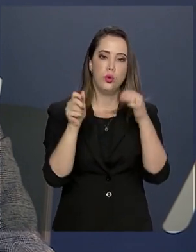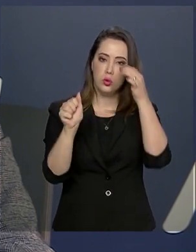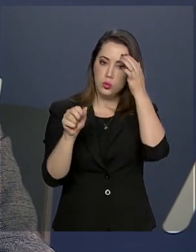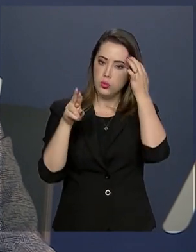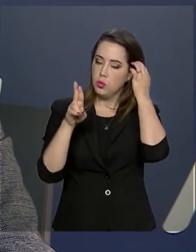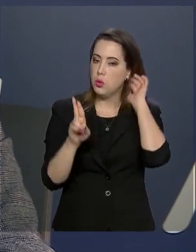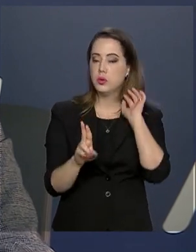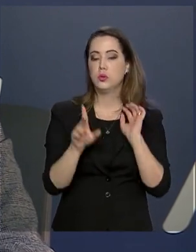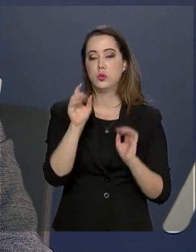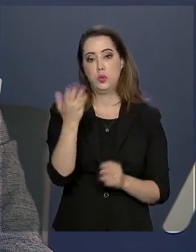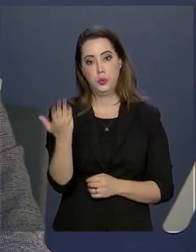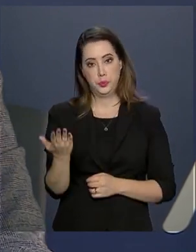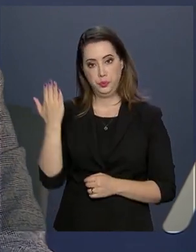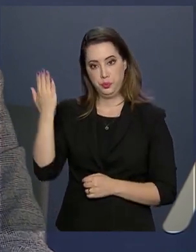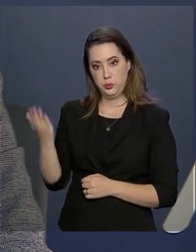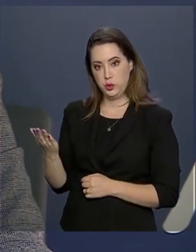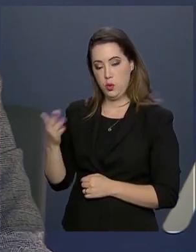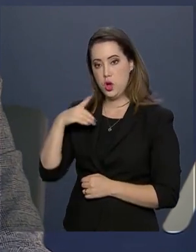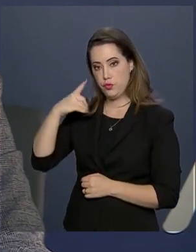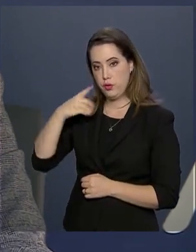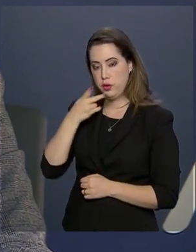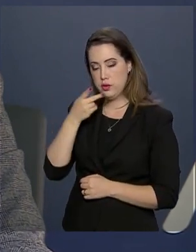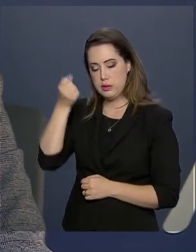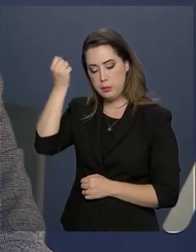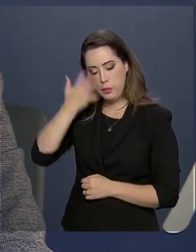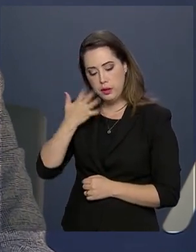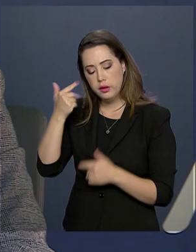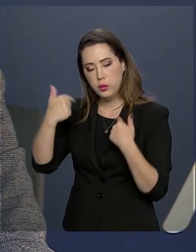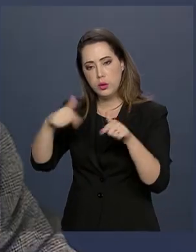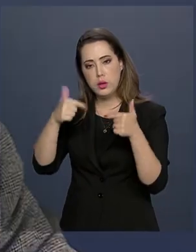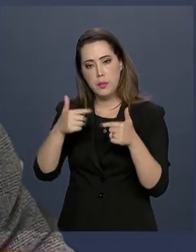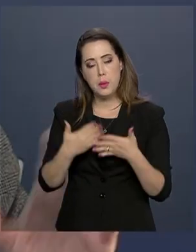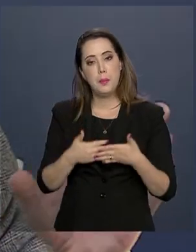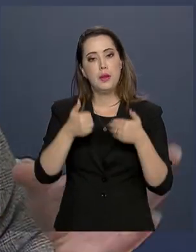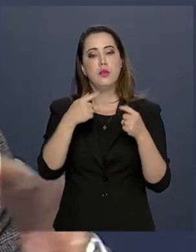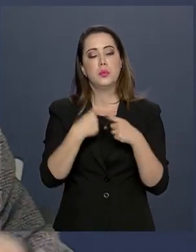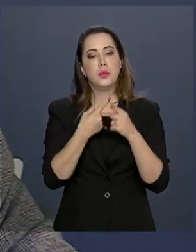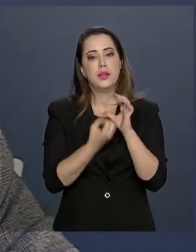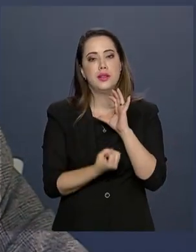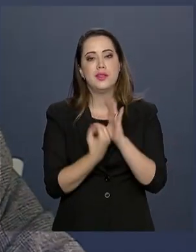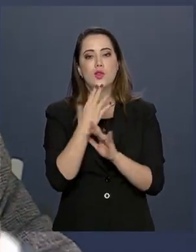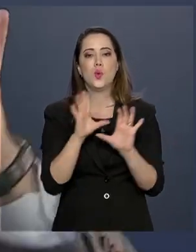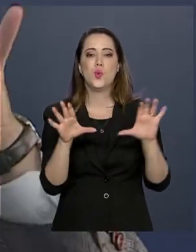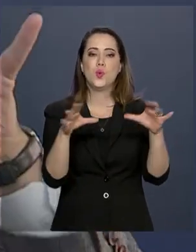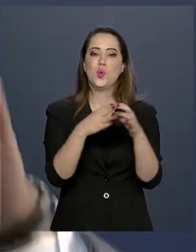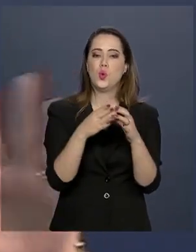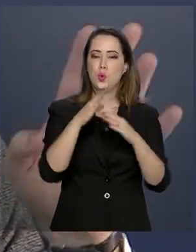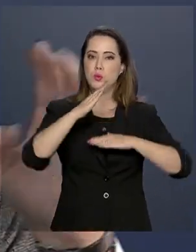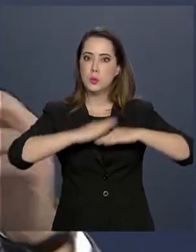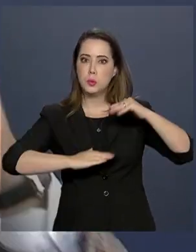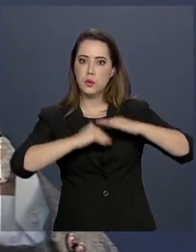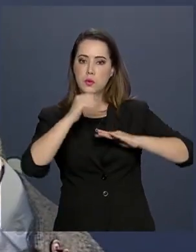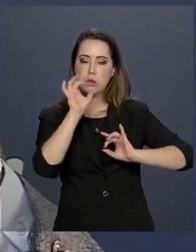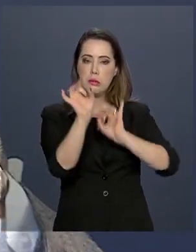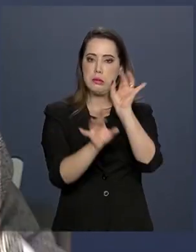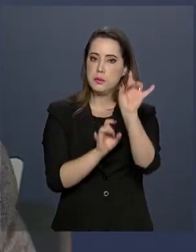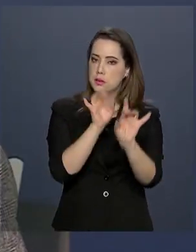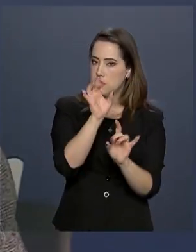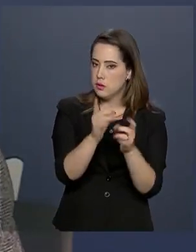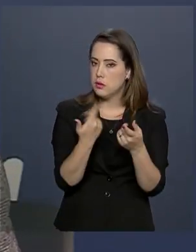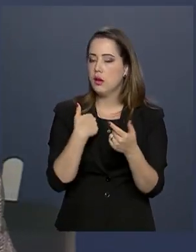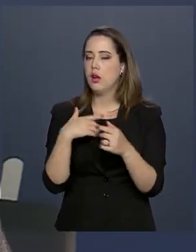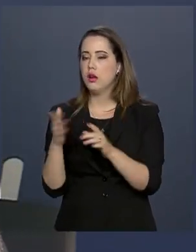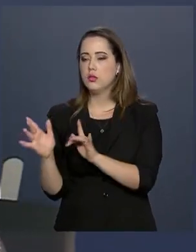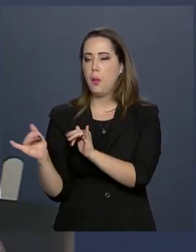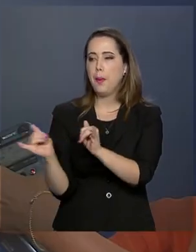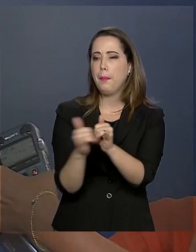-geral da União, André Mendonça, o trabalho foi reforçado com a criação de equipes especializadas, medidas de